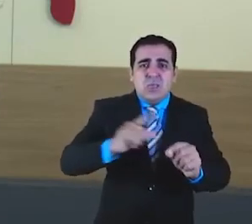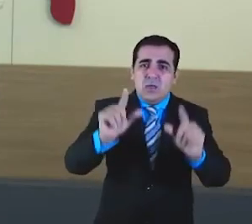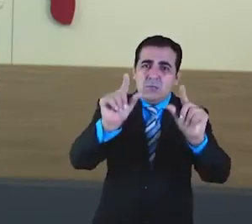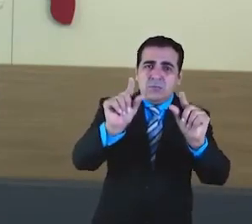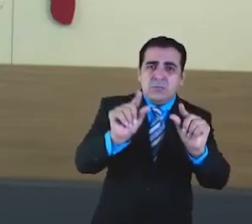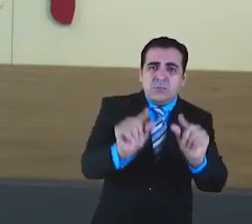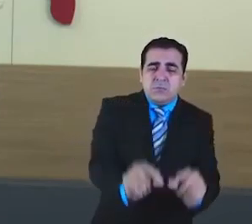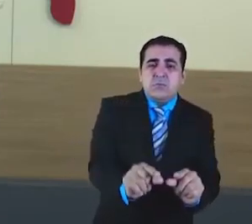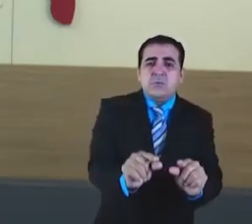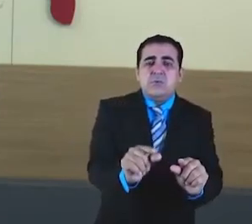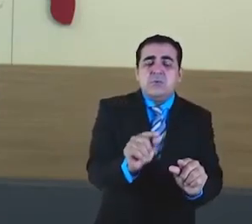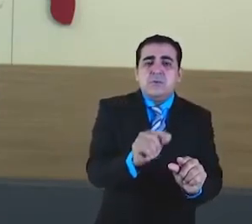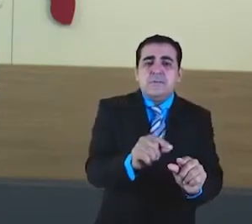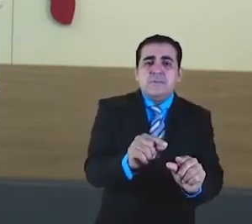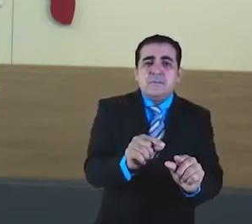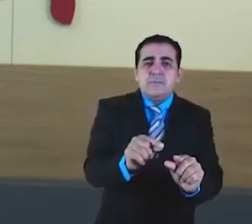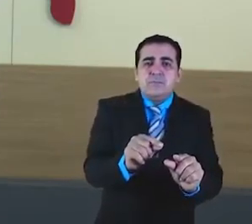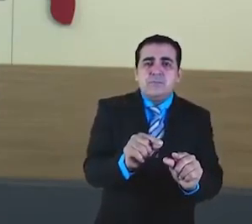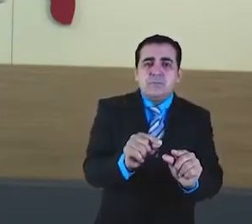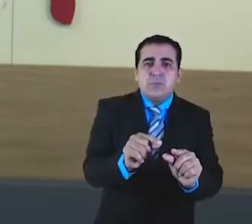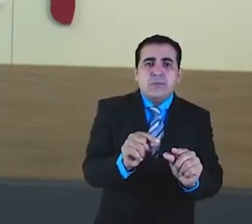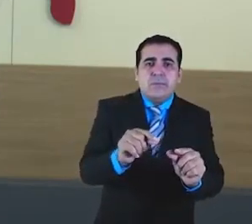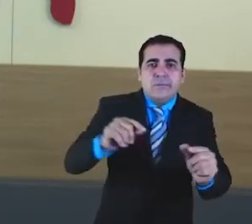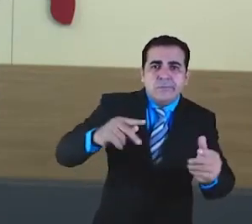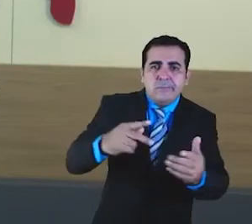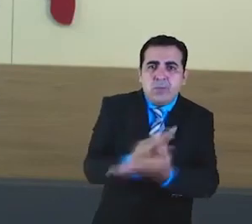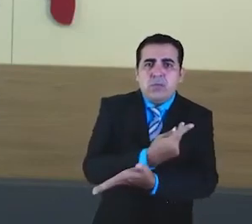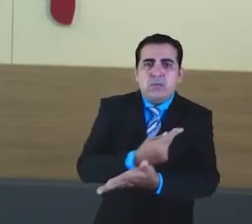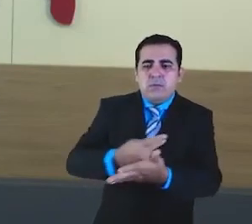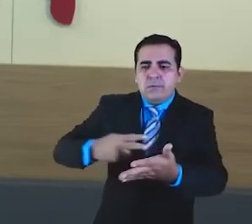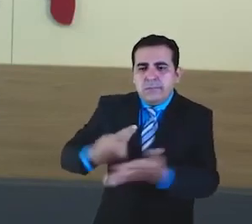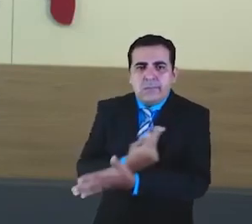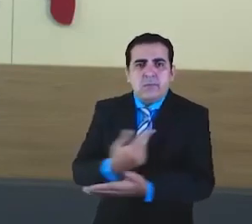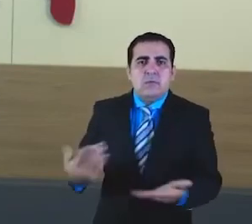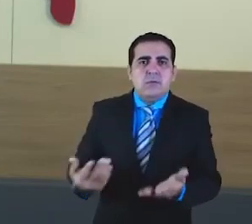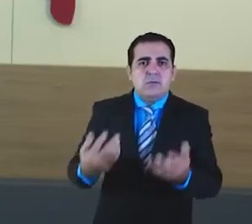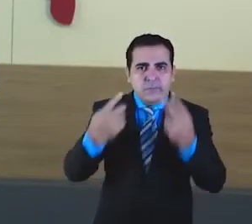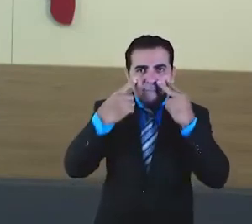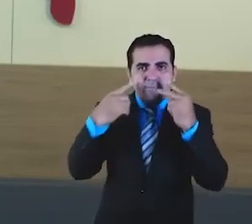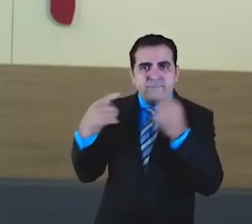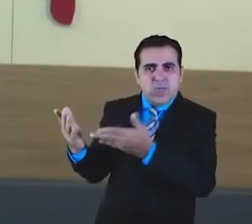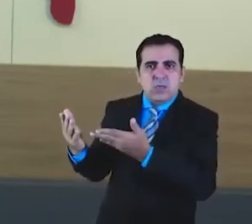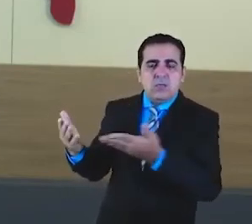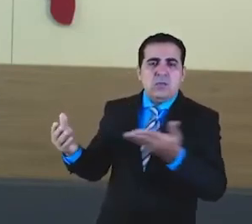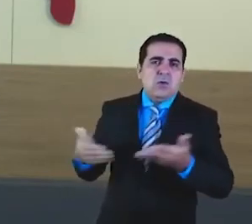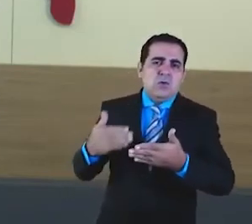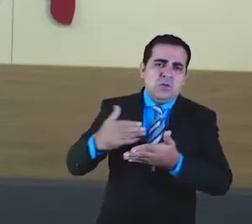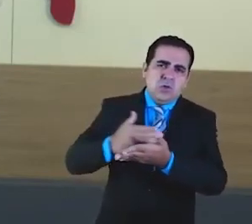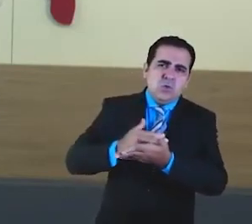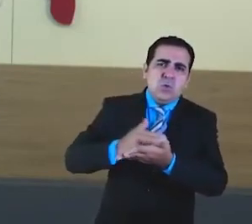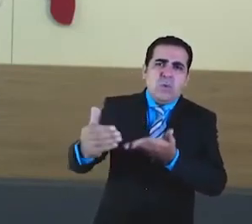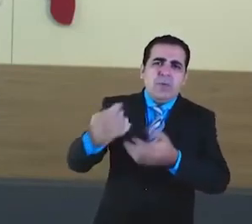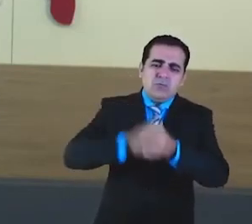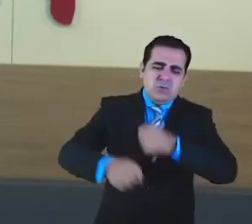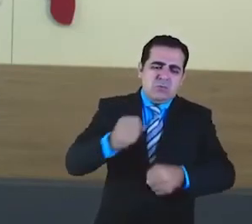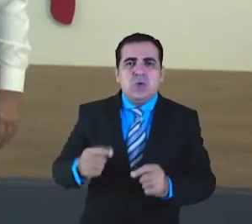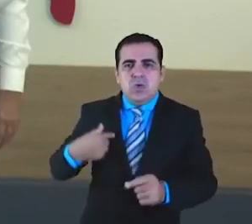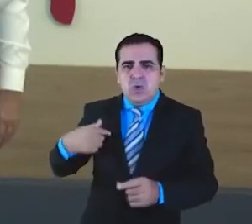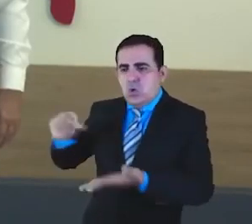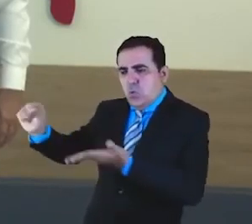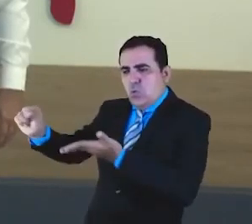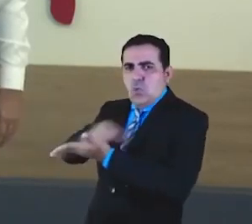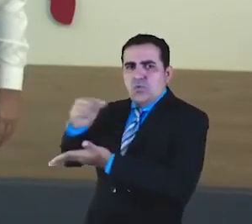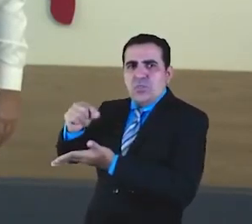menos desacertos como nós temos assistido desde o começo da pandemia.